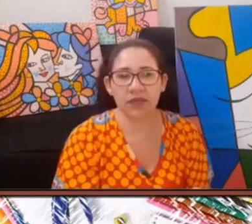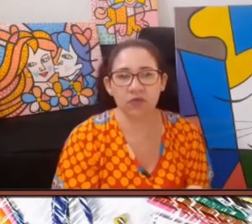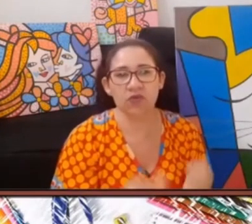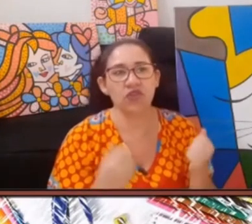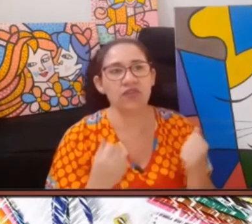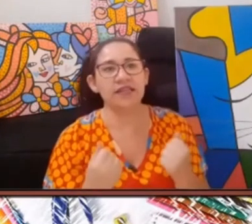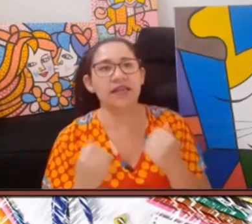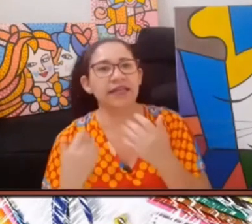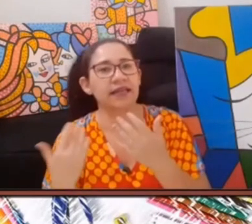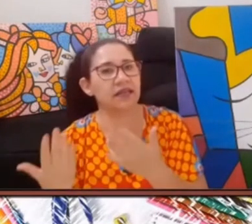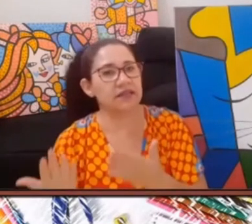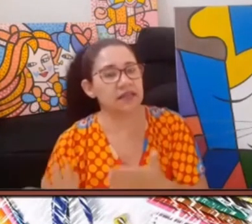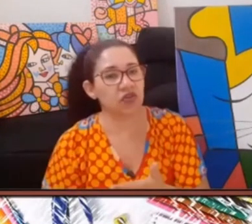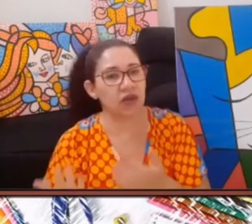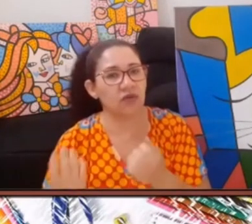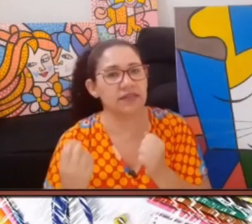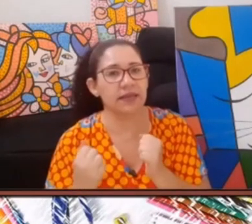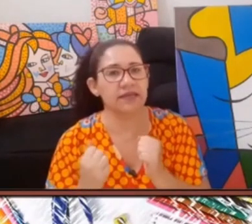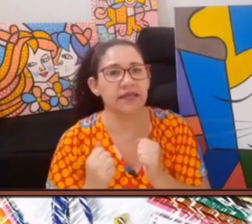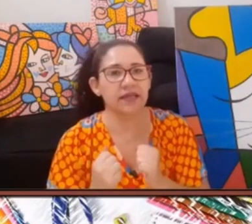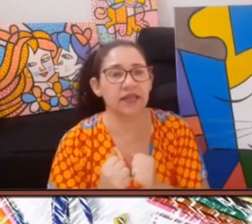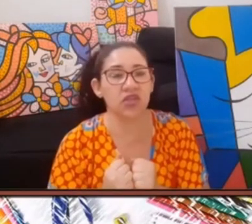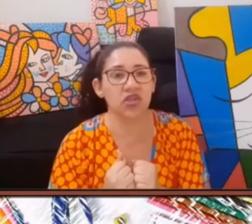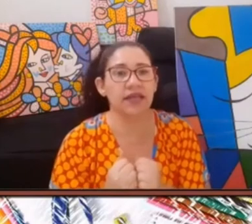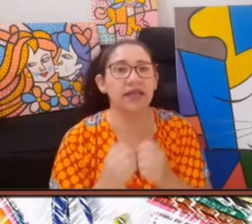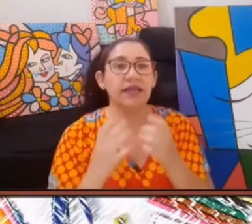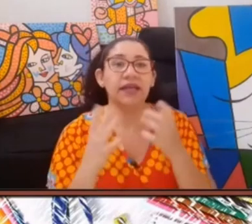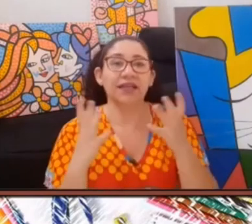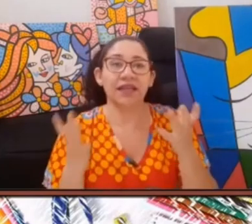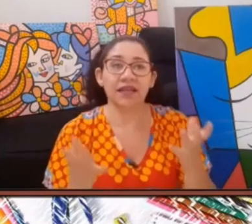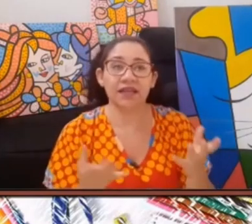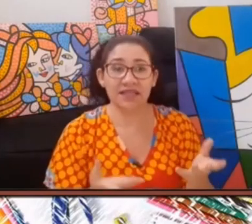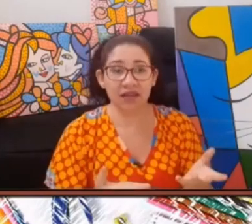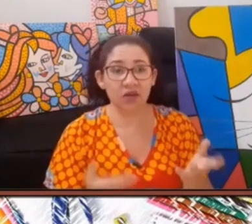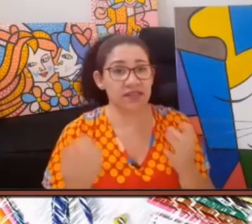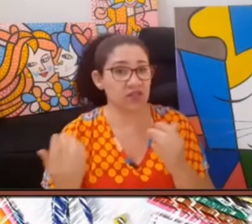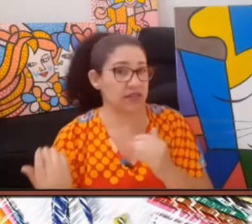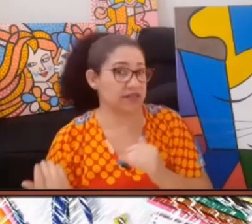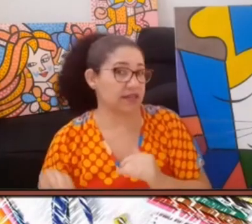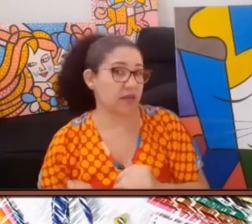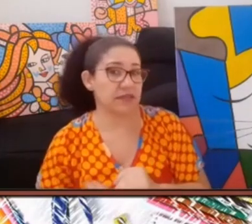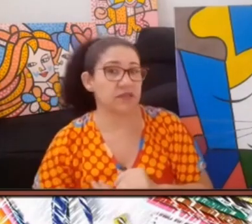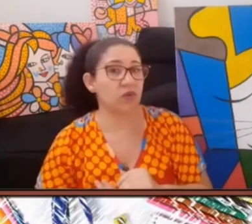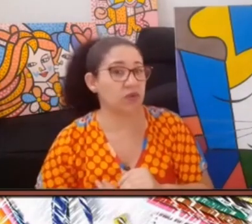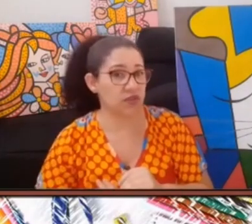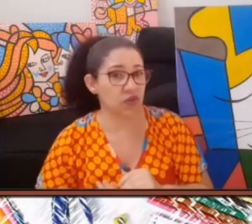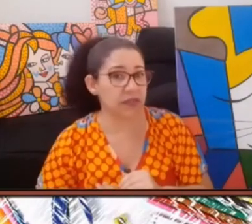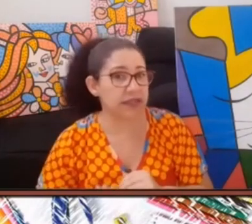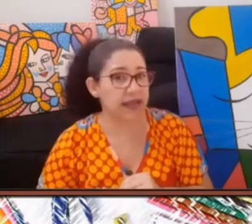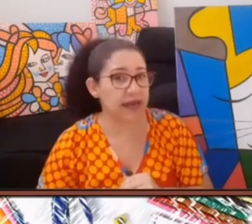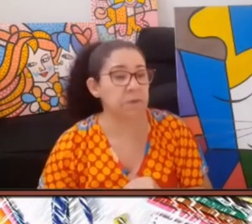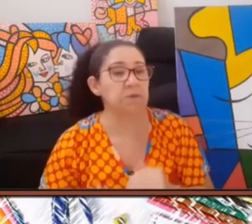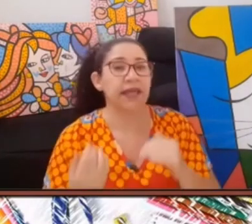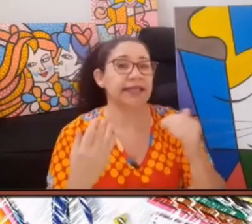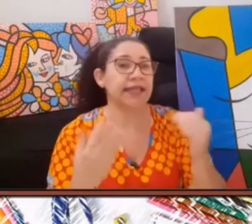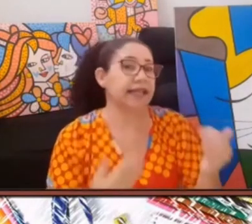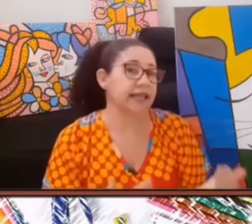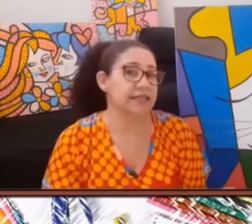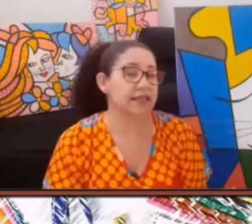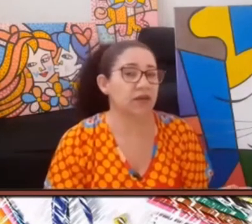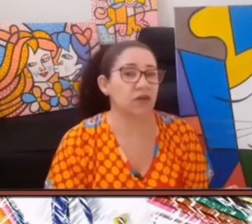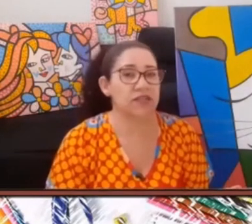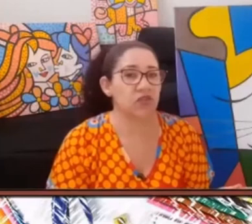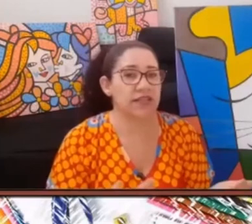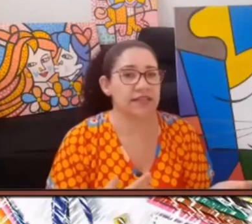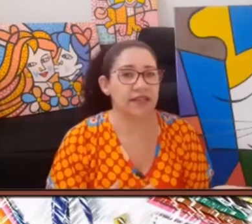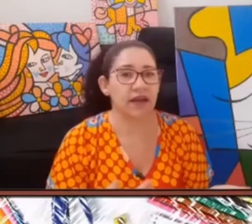gosta mais de pintar ponte de cera, tem criança que já gosta mais da canetinha, tem criança que gosta de desenhar, mas não gosta de pintar. Tem